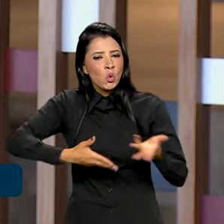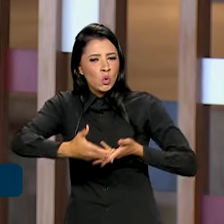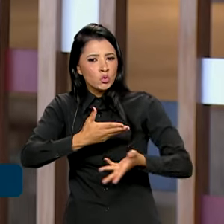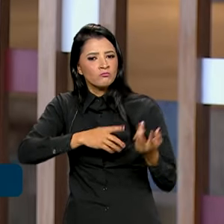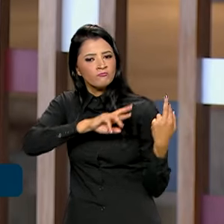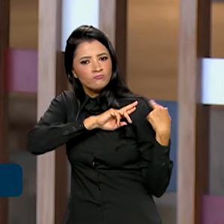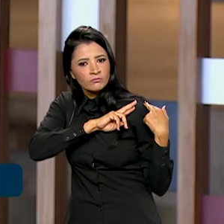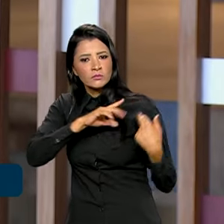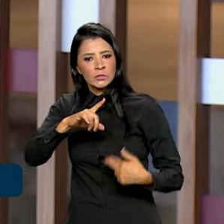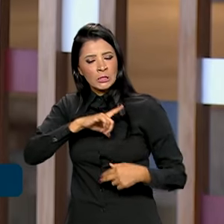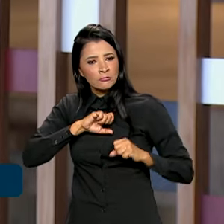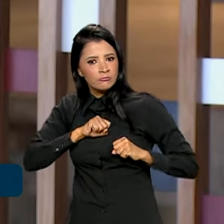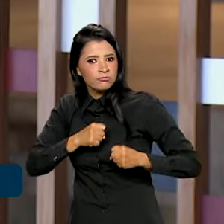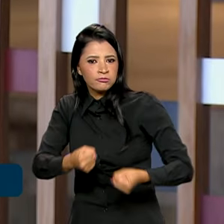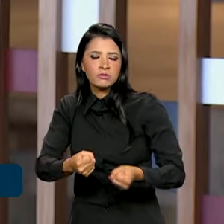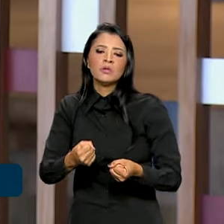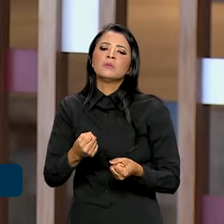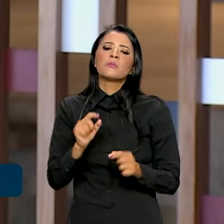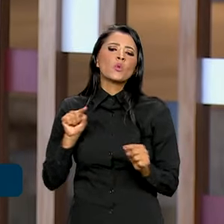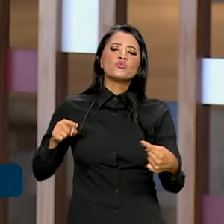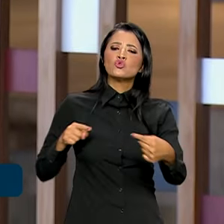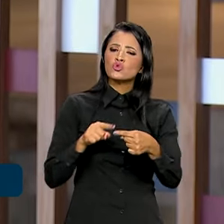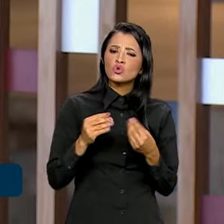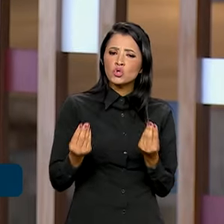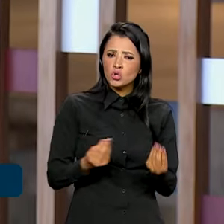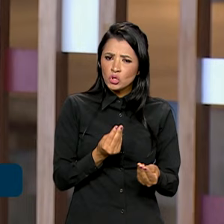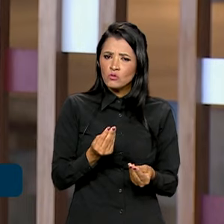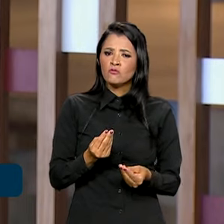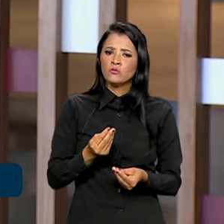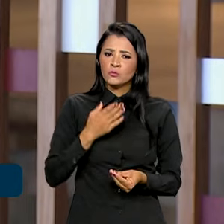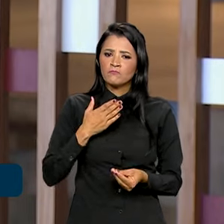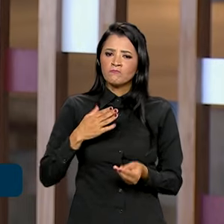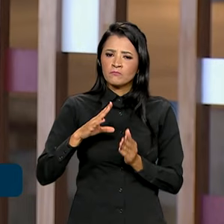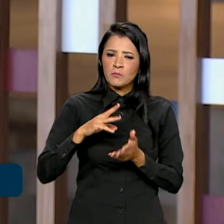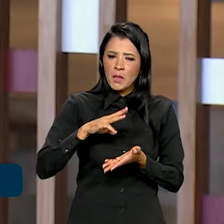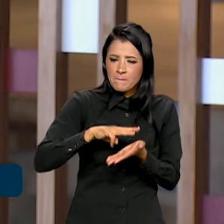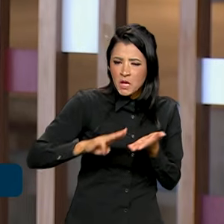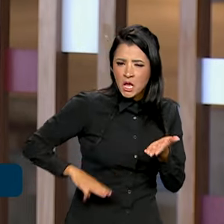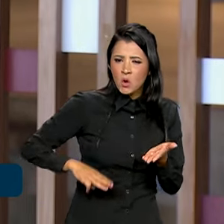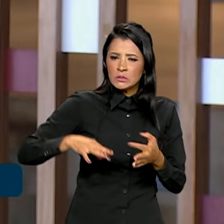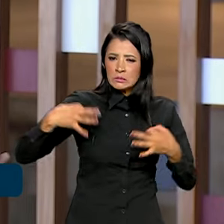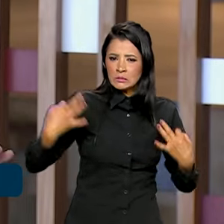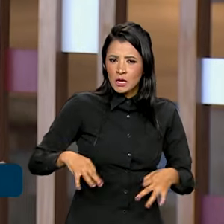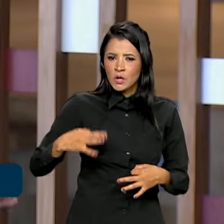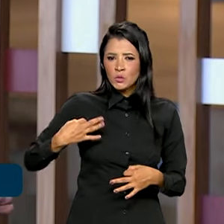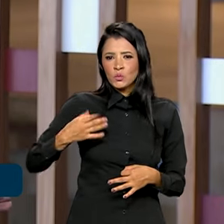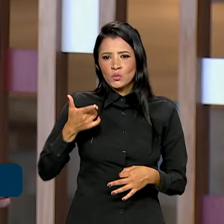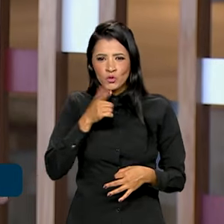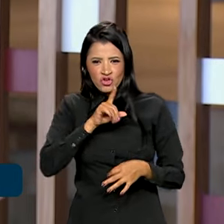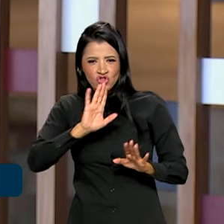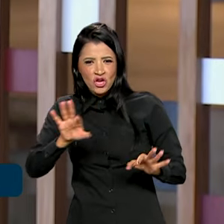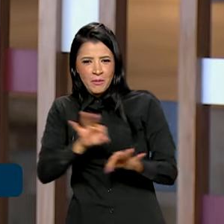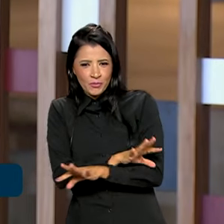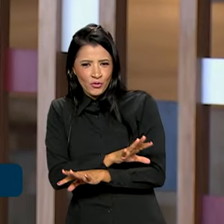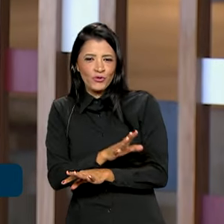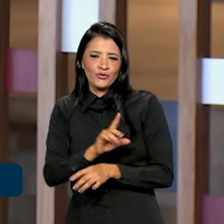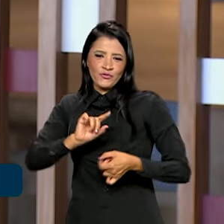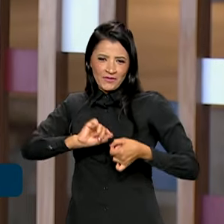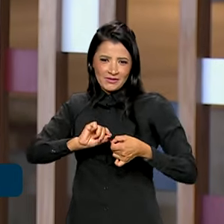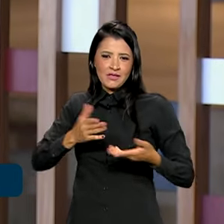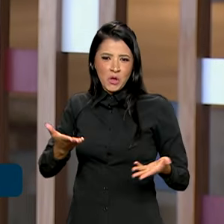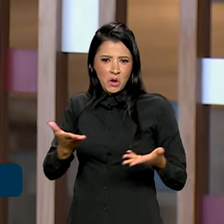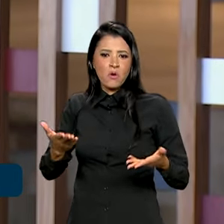tarefa, para poder, de forma metodológica, o que nós já estamos fazendo seja